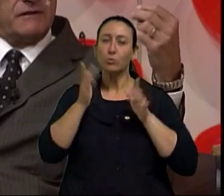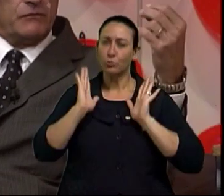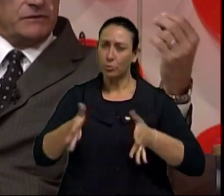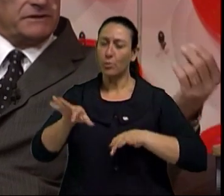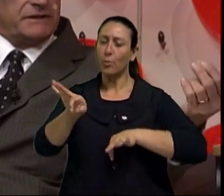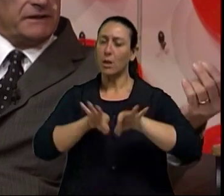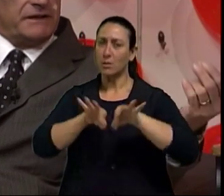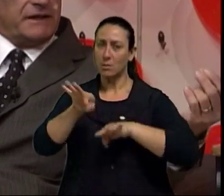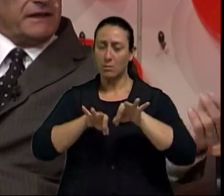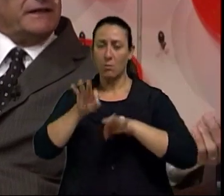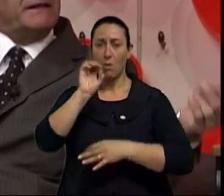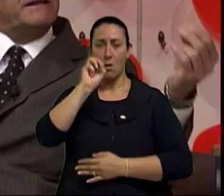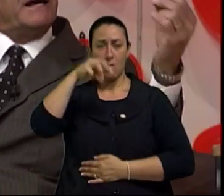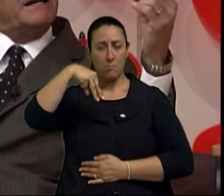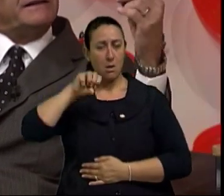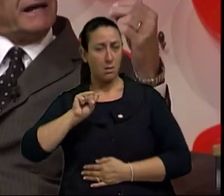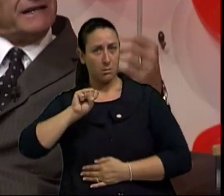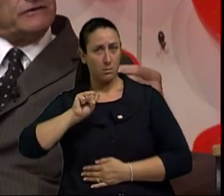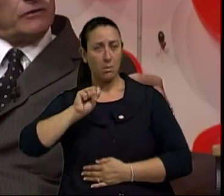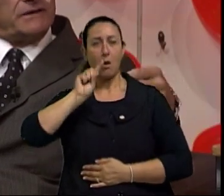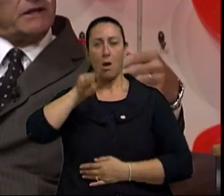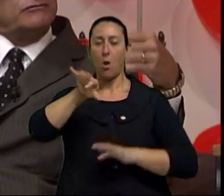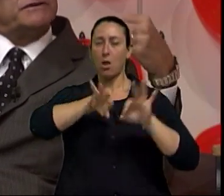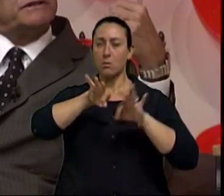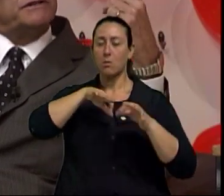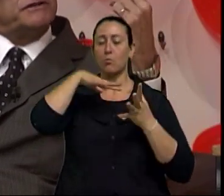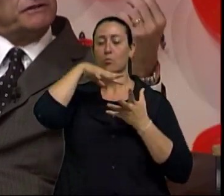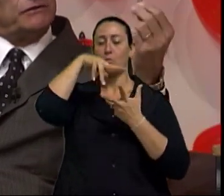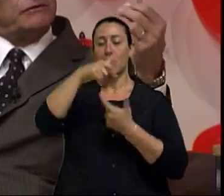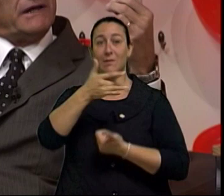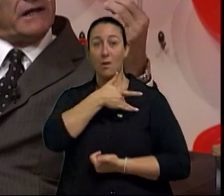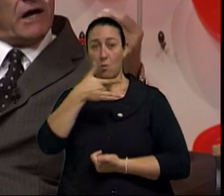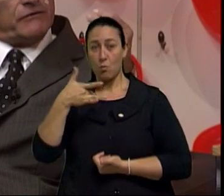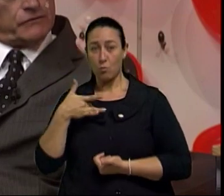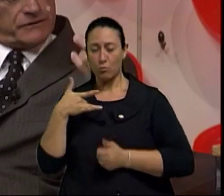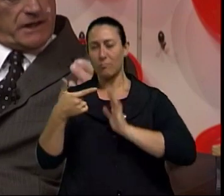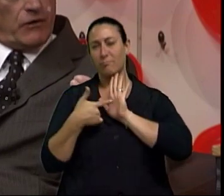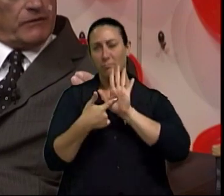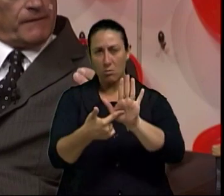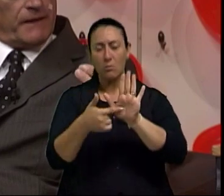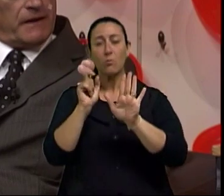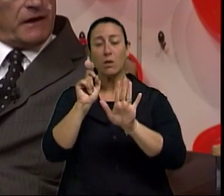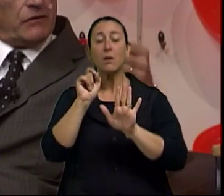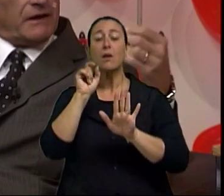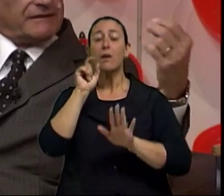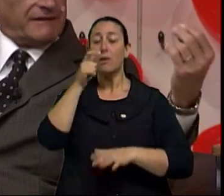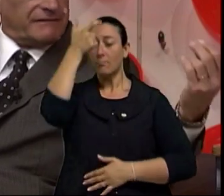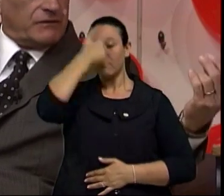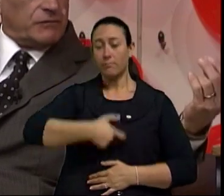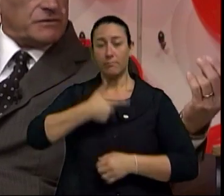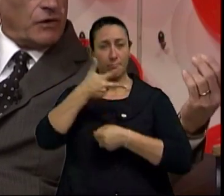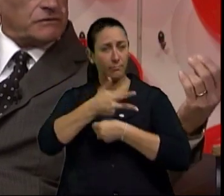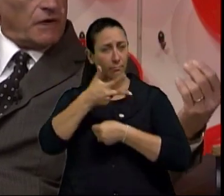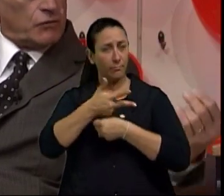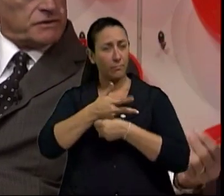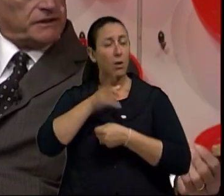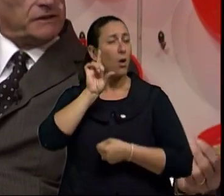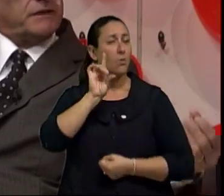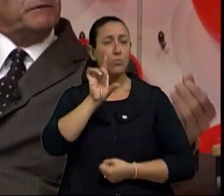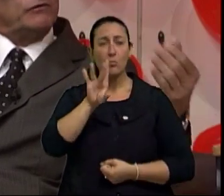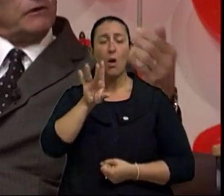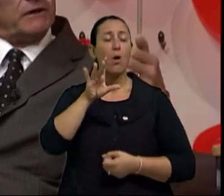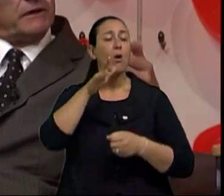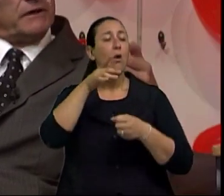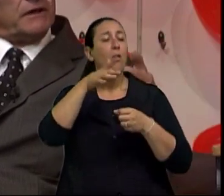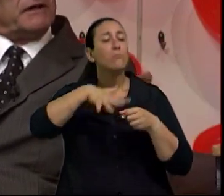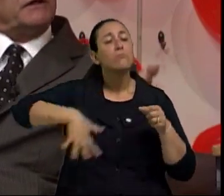Mundial de Saúde e que na realidade só tem um sentido legal e social. A Organização Mundial de Saúde